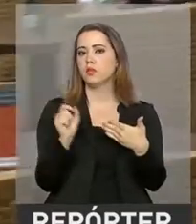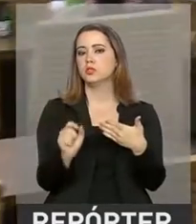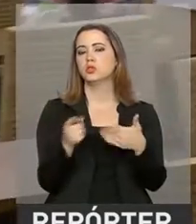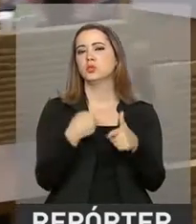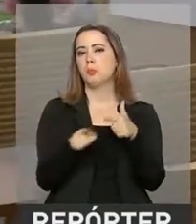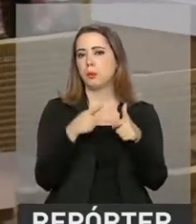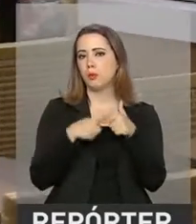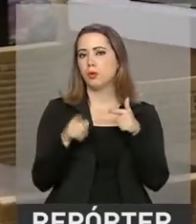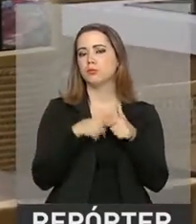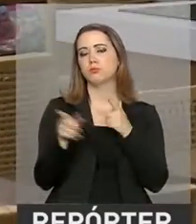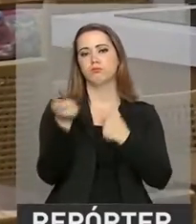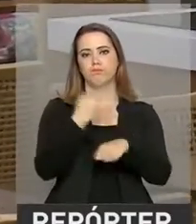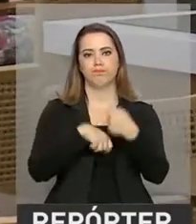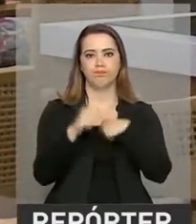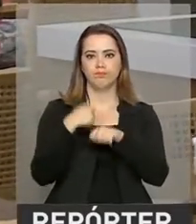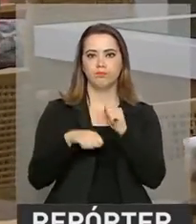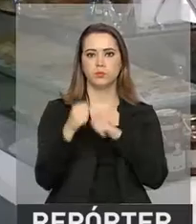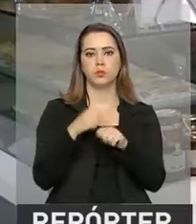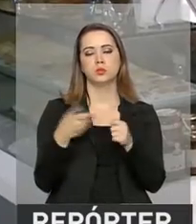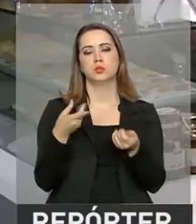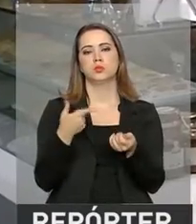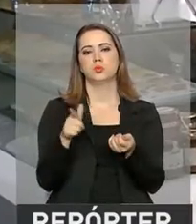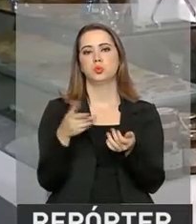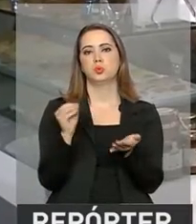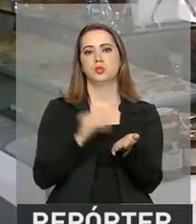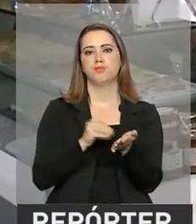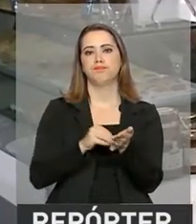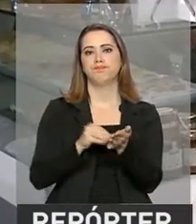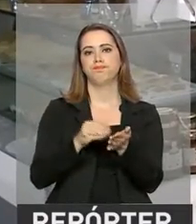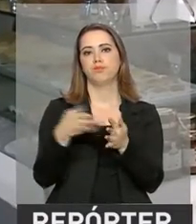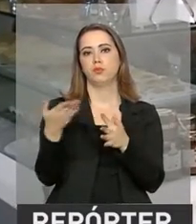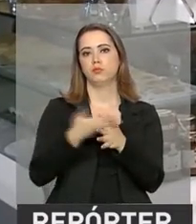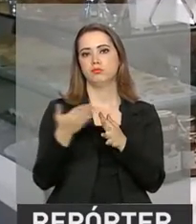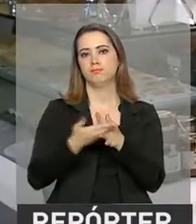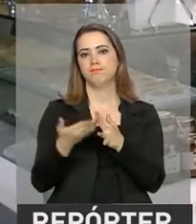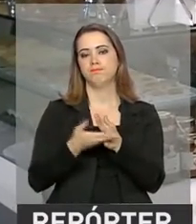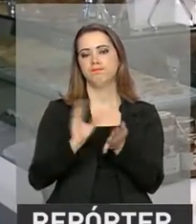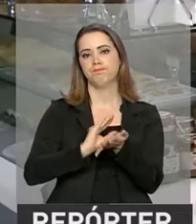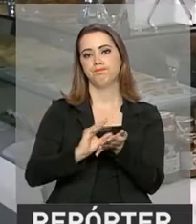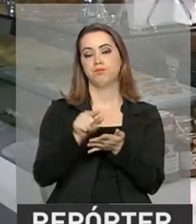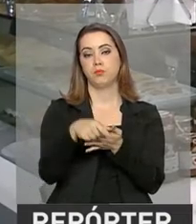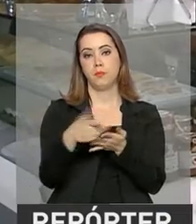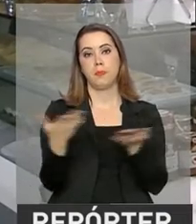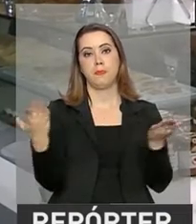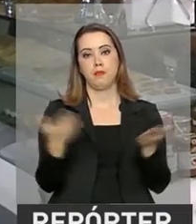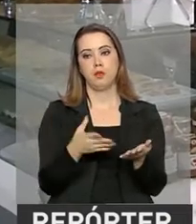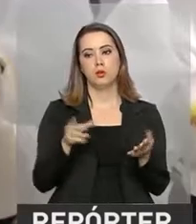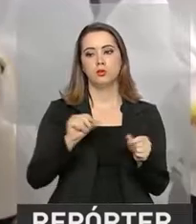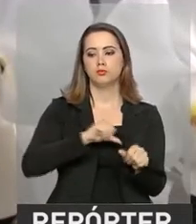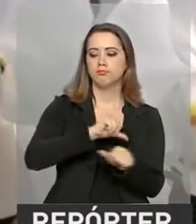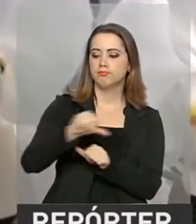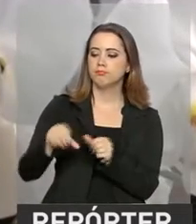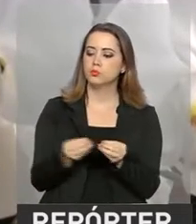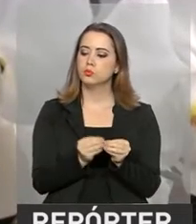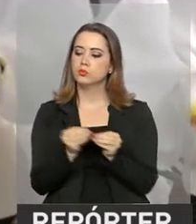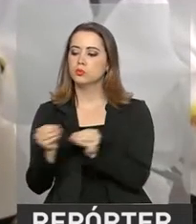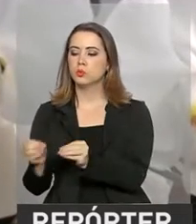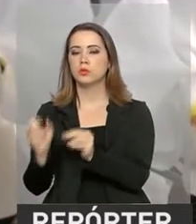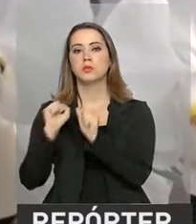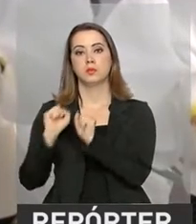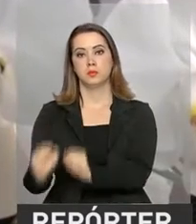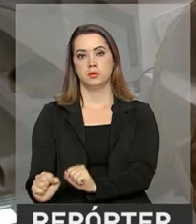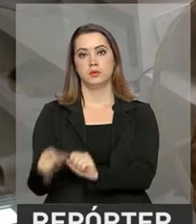e com dificuldade de conseguir crédito. A ideia é transferir esses ativos de empresas em dificuldades para empresas que